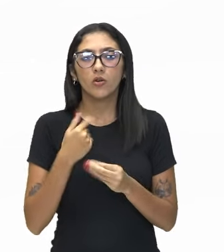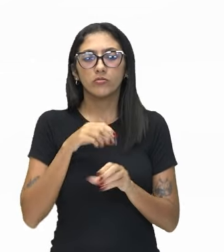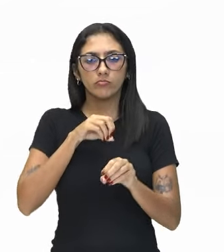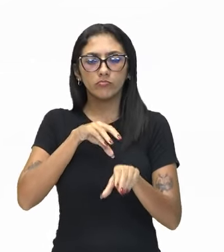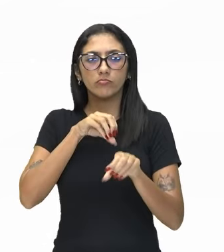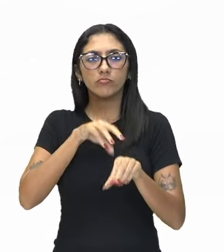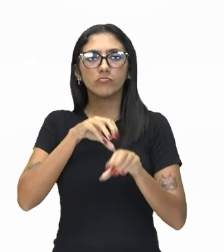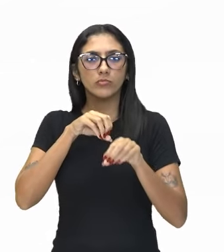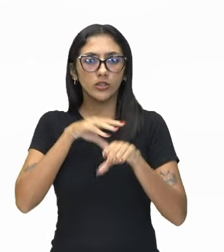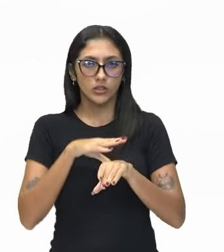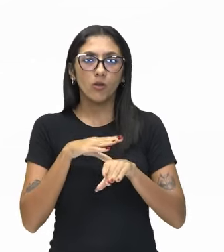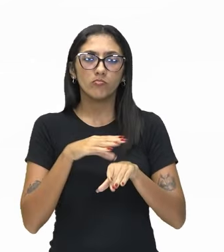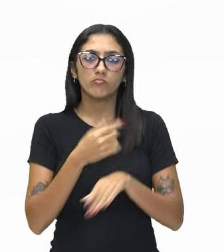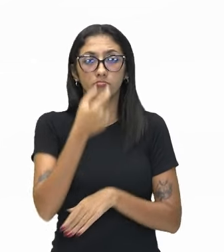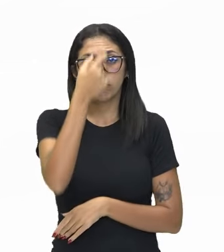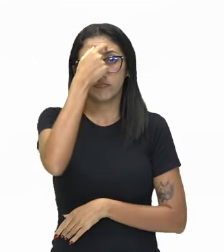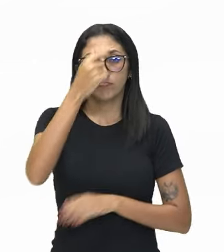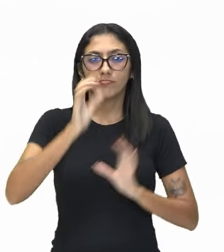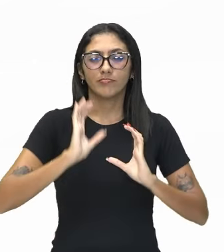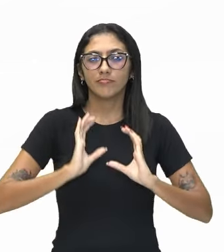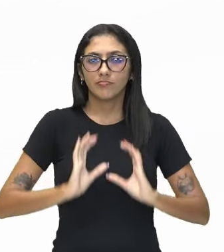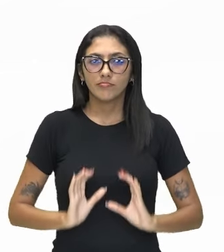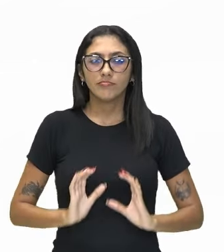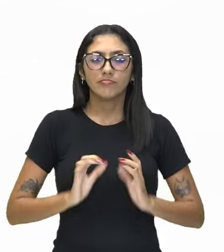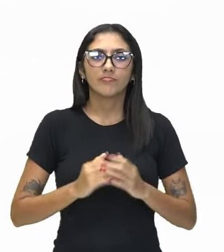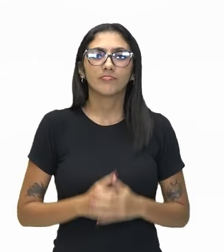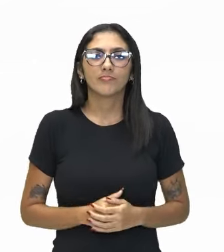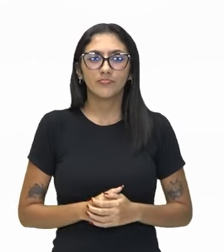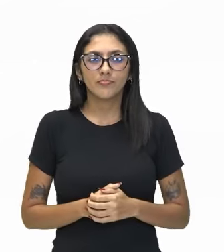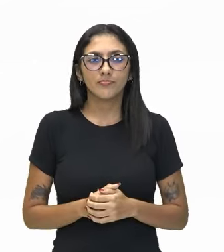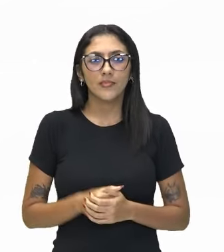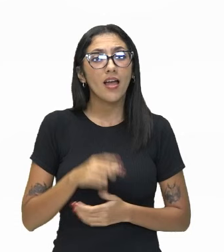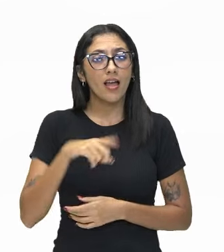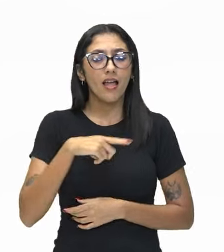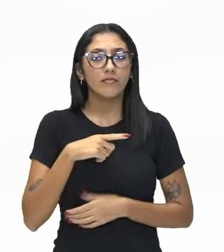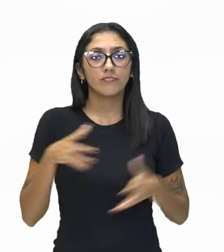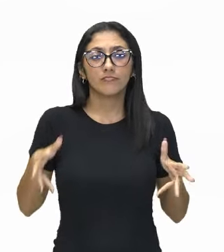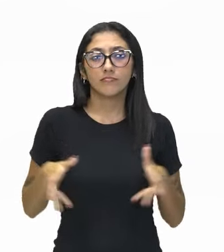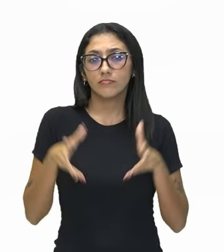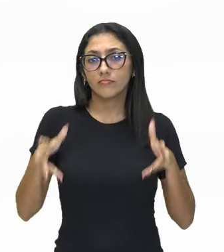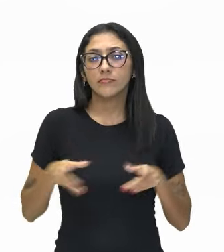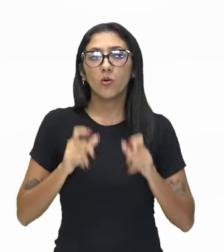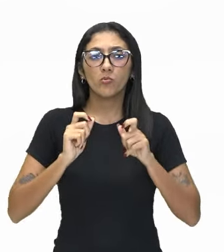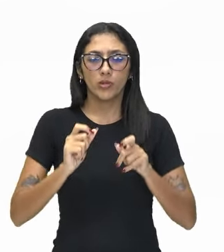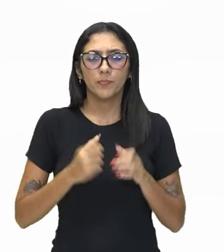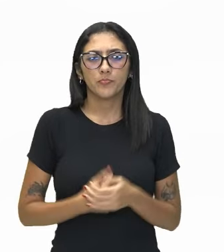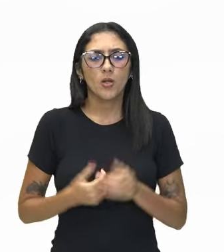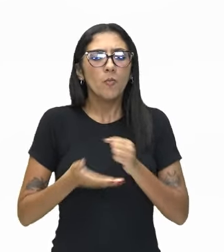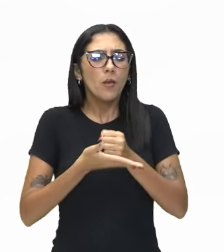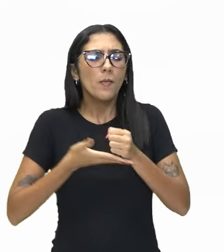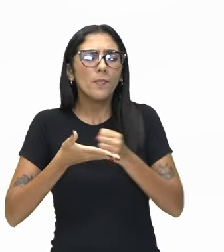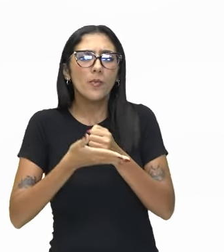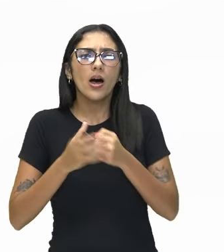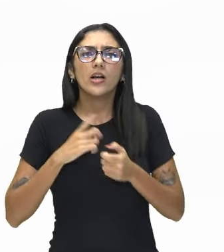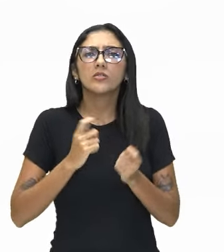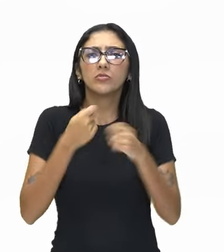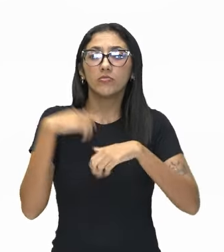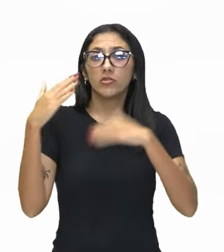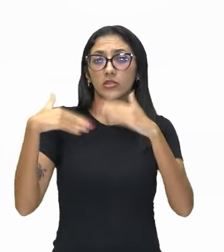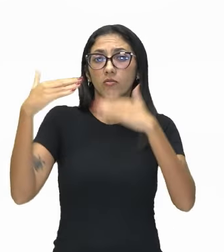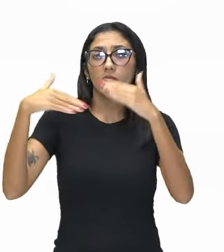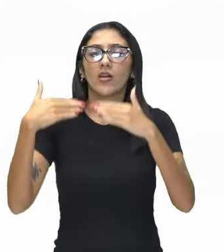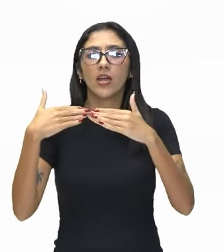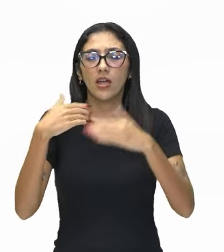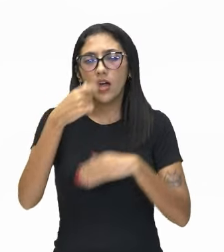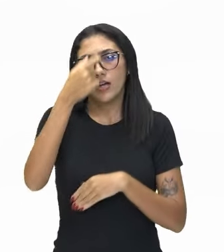enquanto cidadãos. E ela vai nos fornecer o quê? Uma base para o exercício da cidadania.